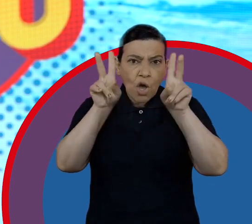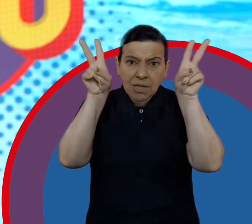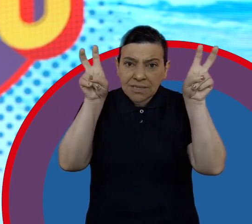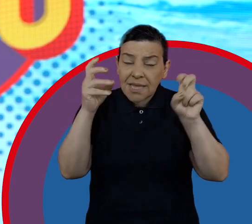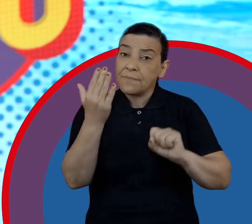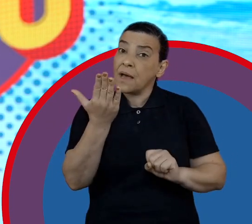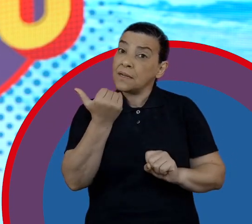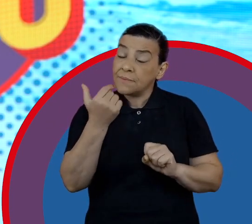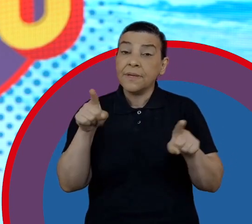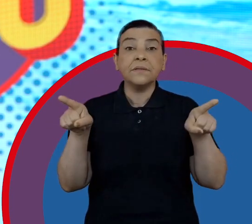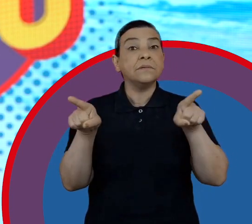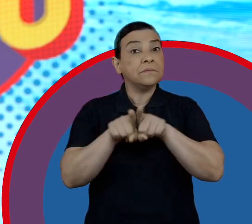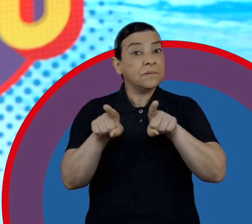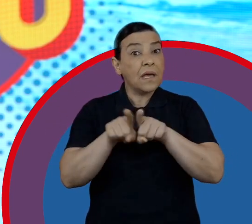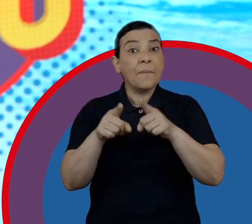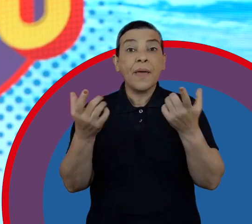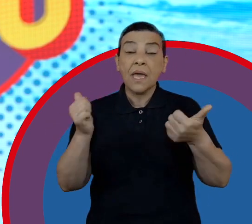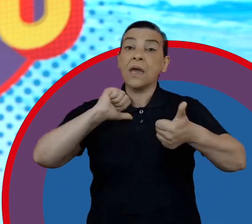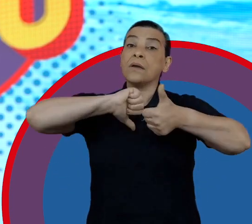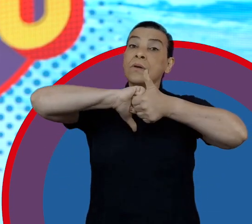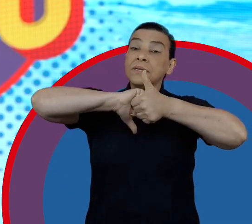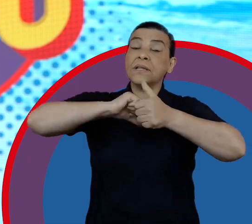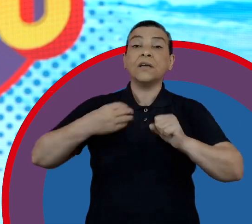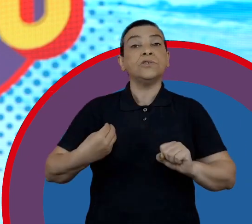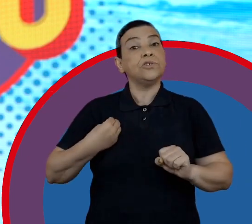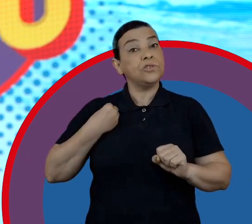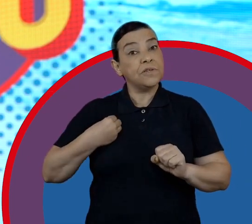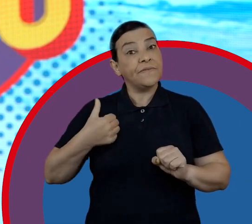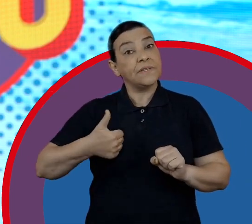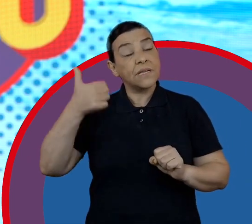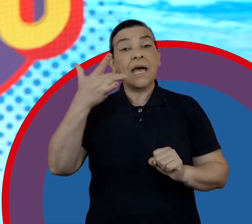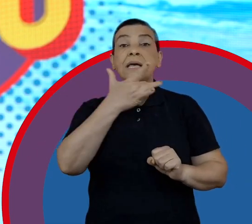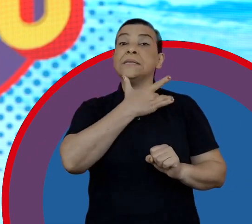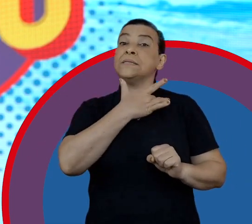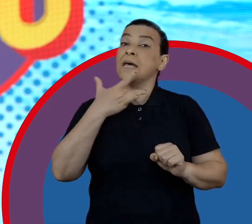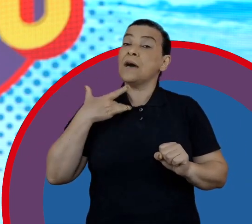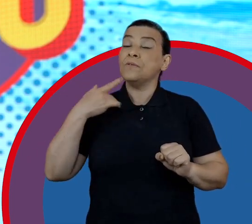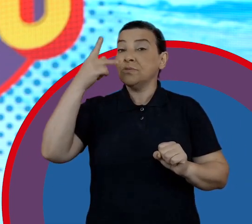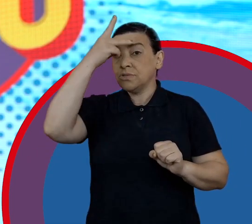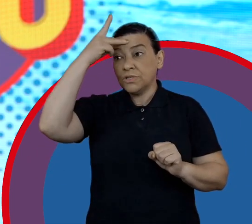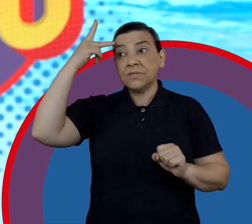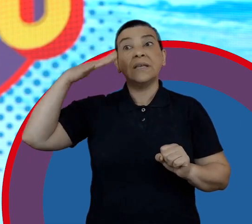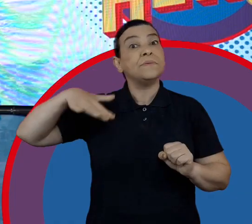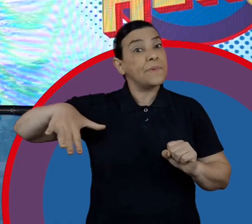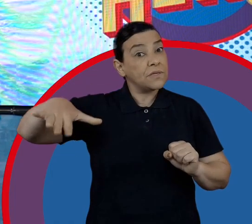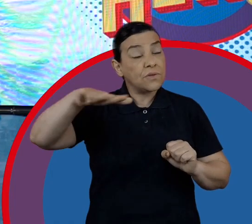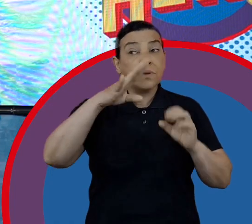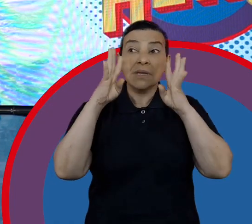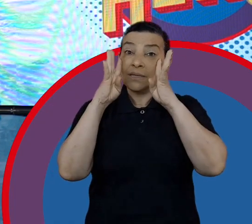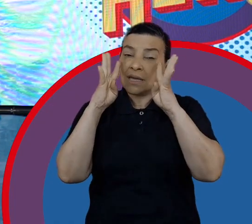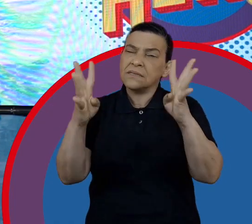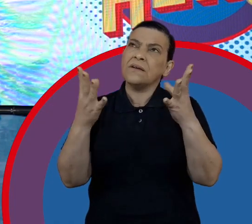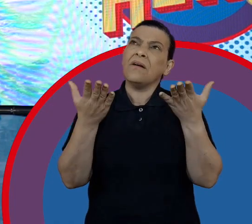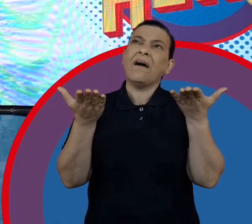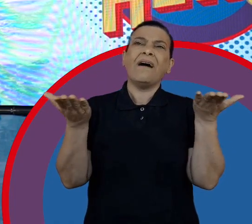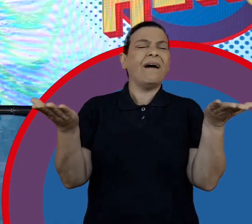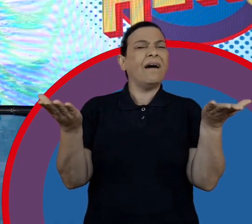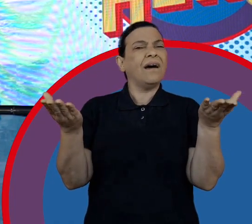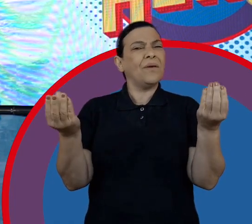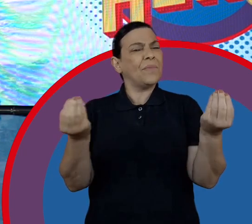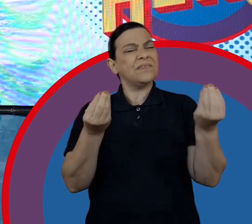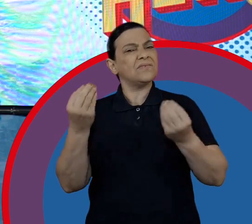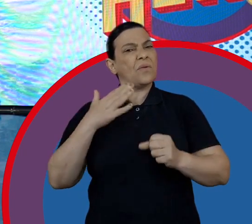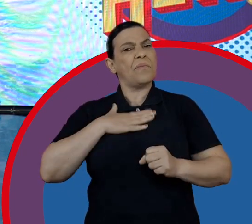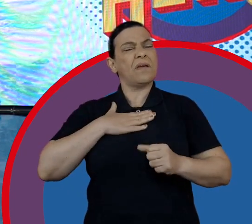de alimento. A gente está falando de melhoria da qualidade de vida, melhoria da saúde das pessoas. Então, alguém deve estar